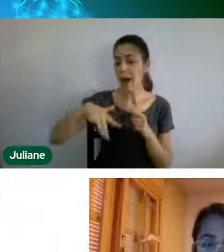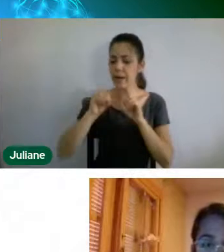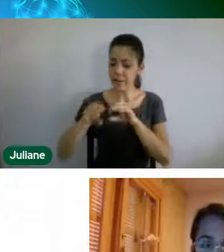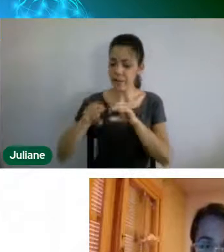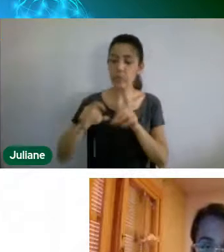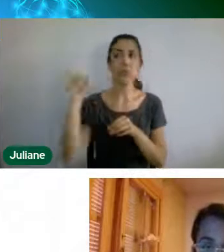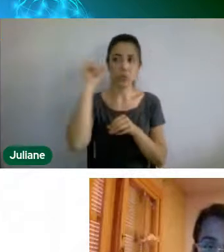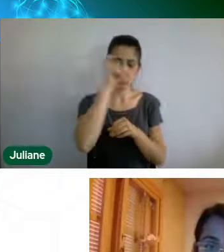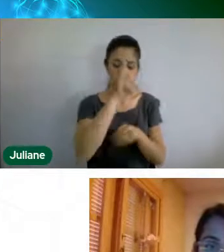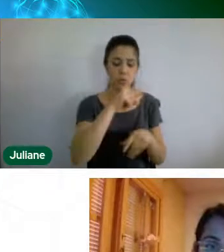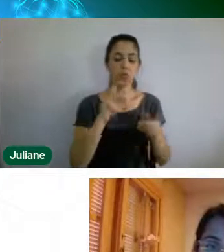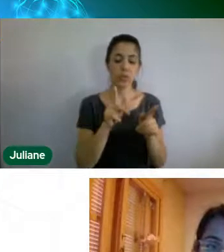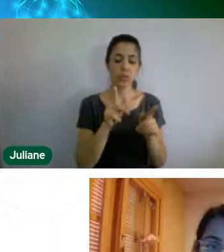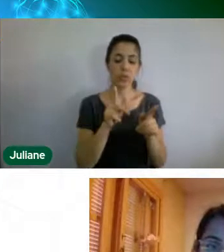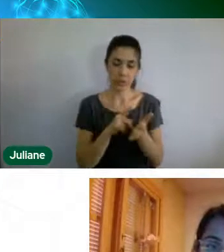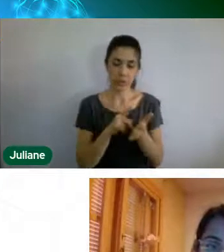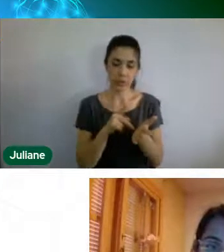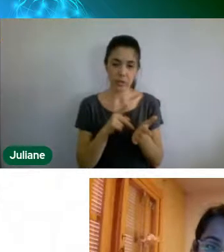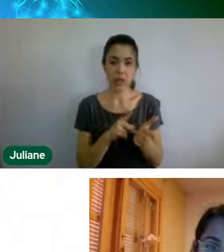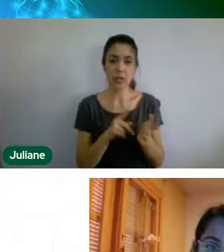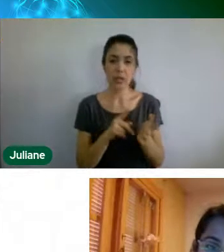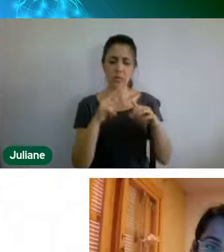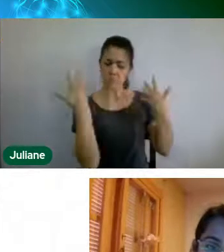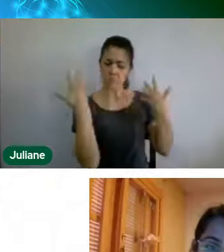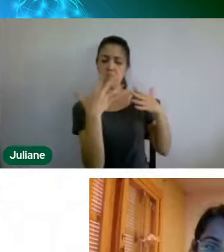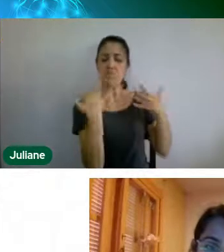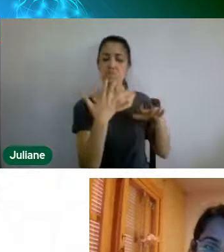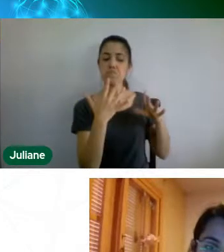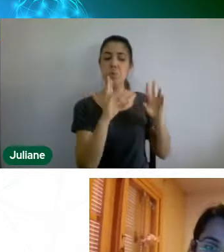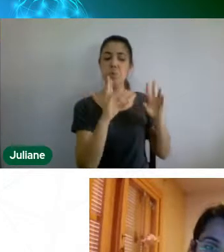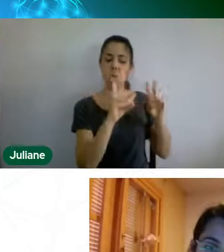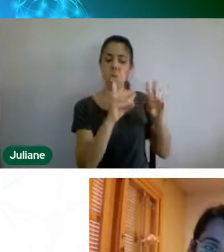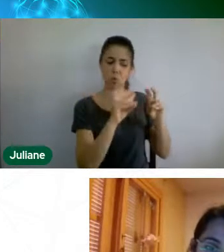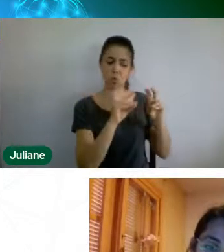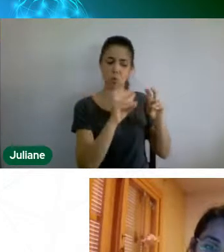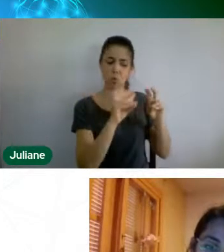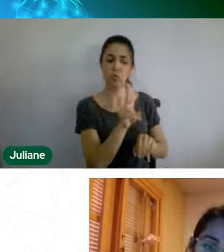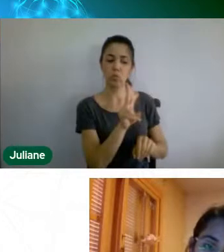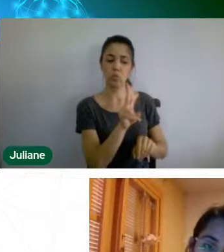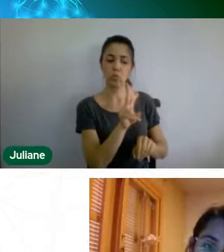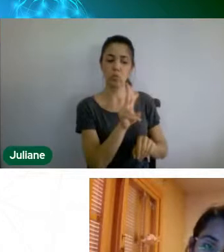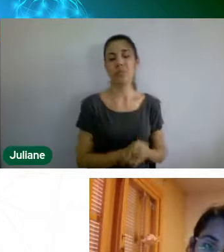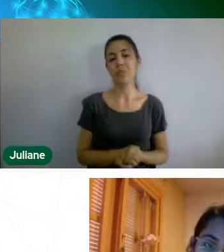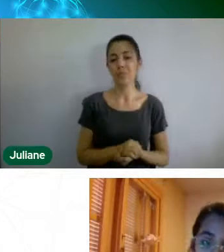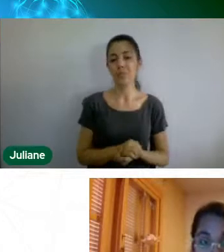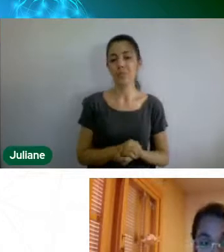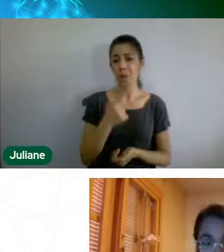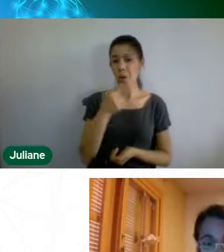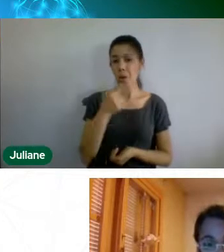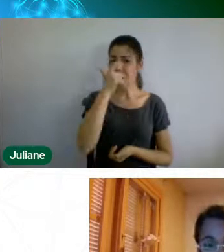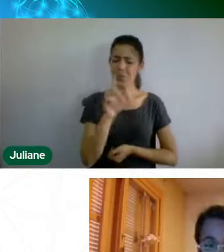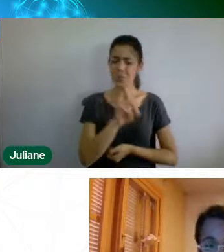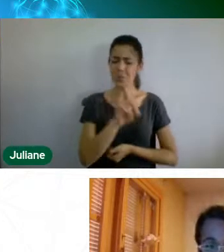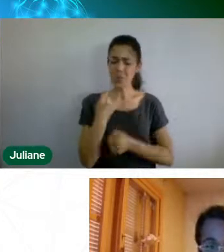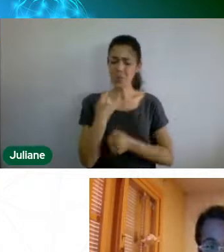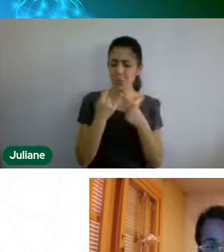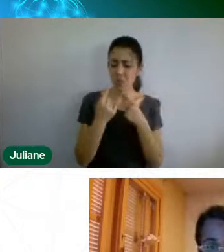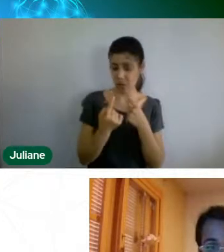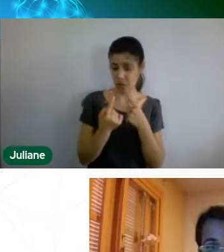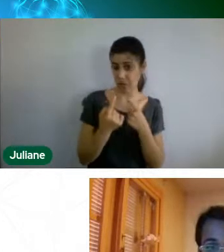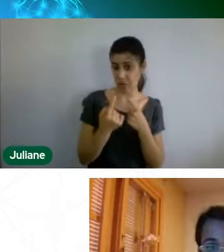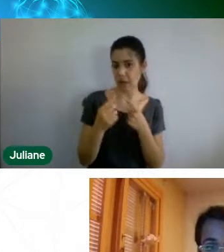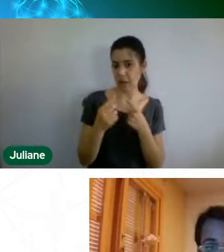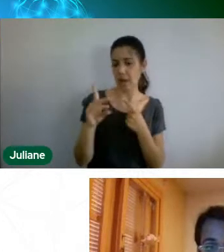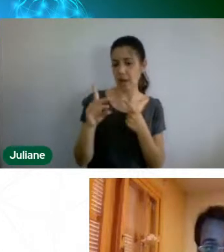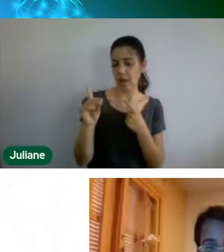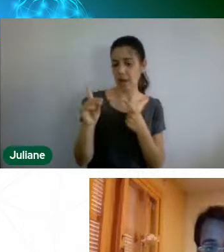minha grande, na verdade, não é dúvida, mas acho que a Dani também fez esse questionamento, e aí uma sugestão, como a Dani já fez o questionamento